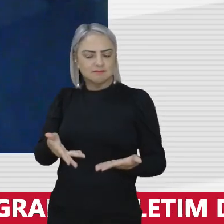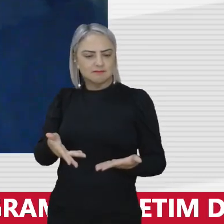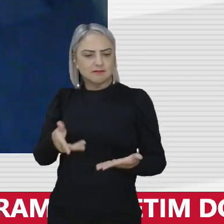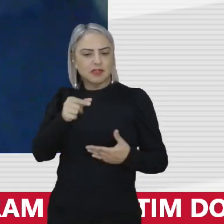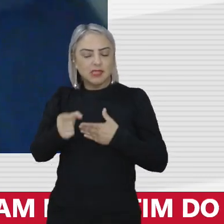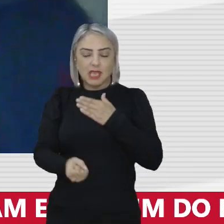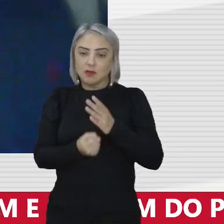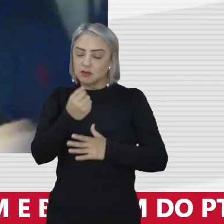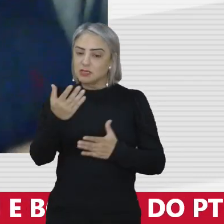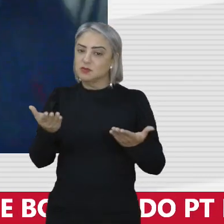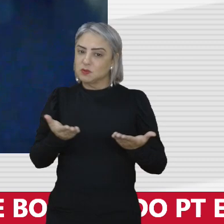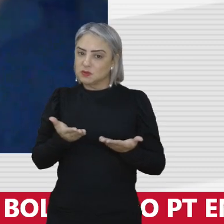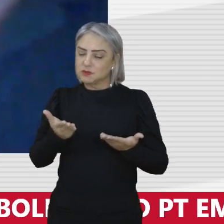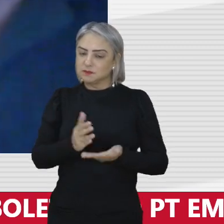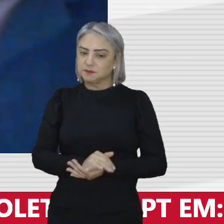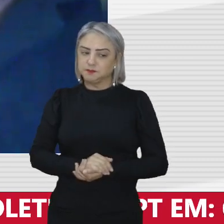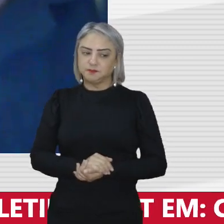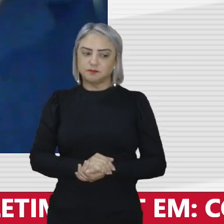acontecendo hoje